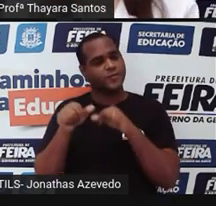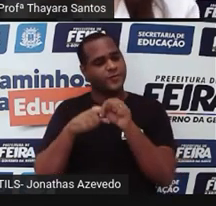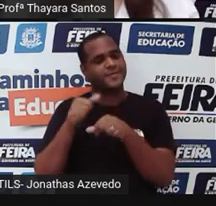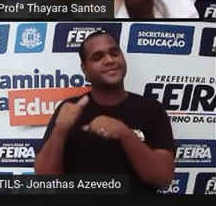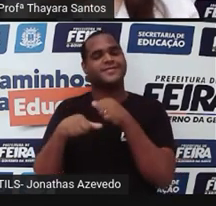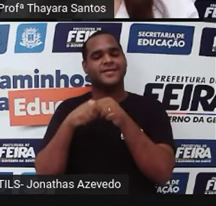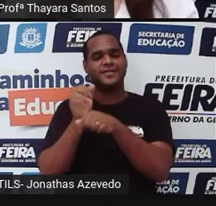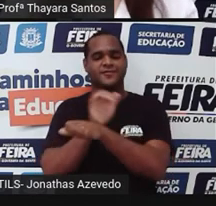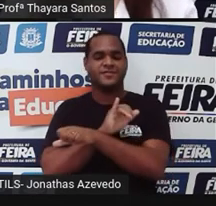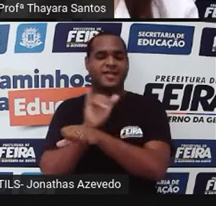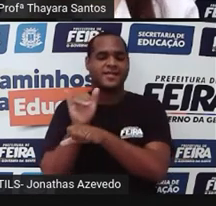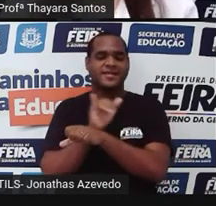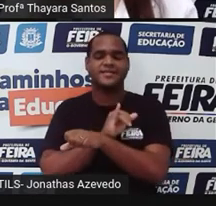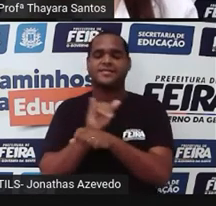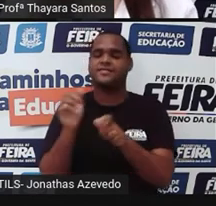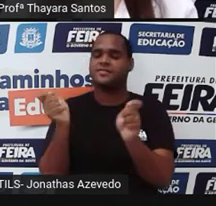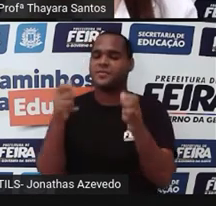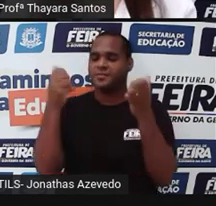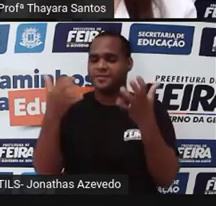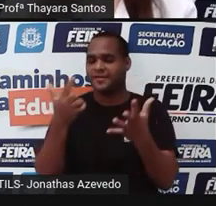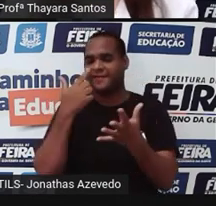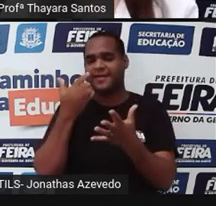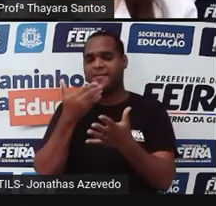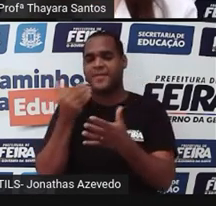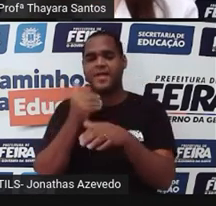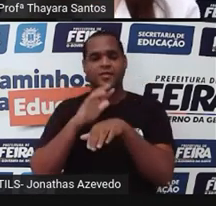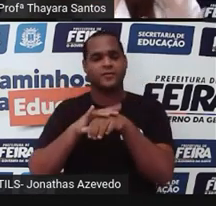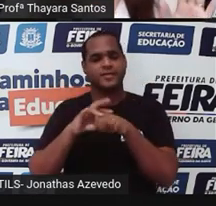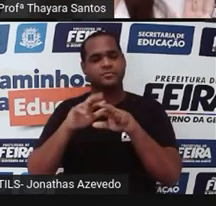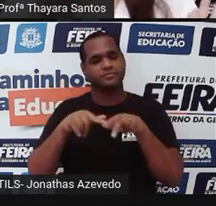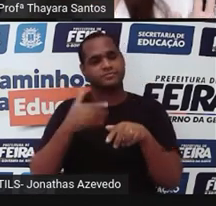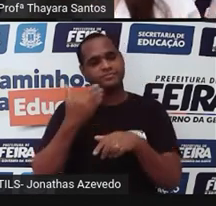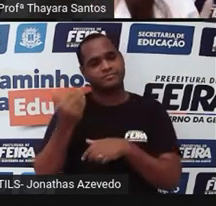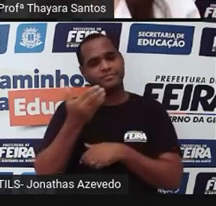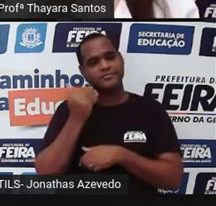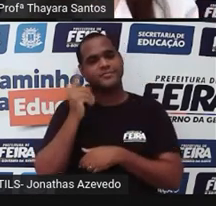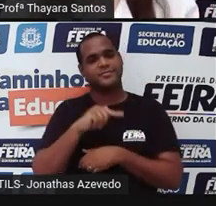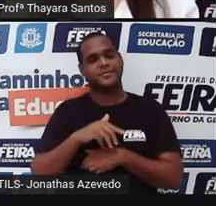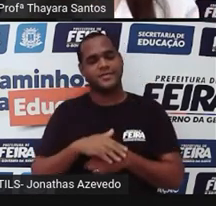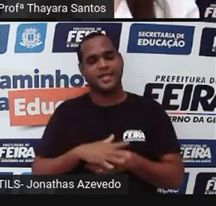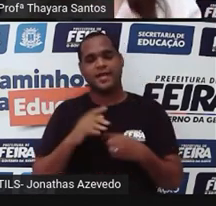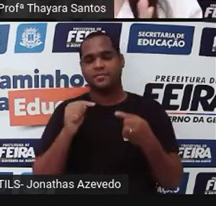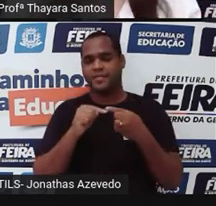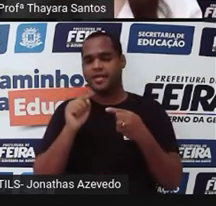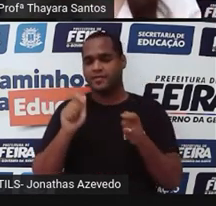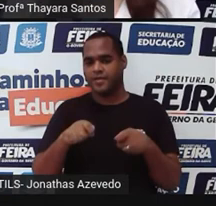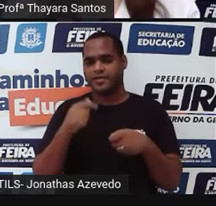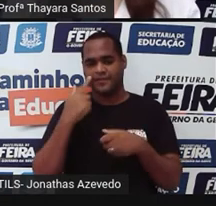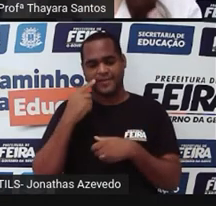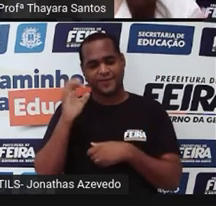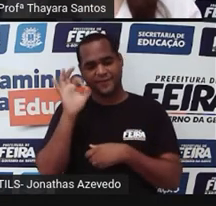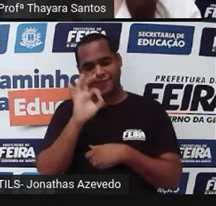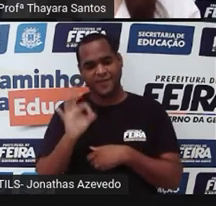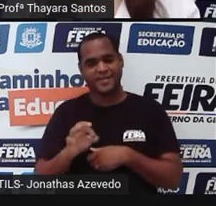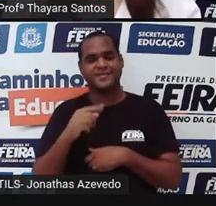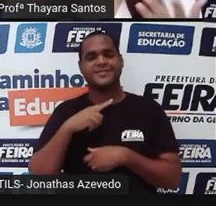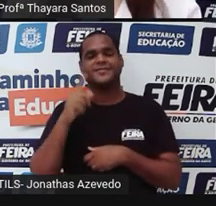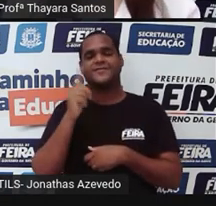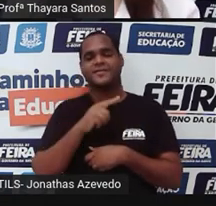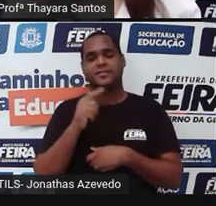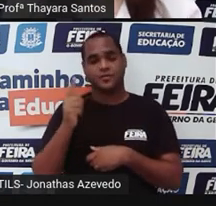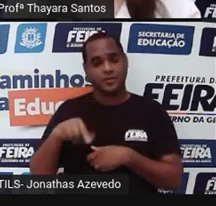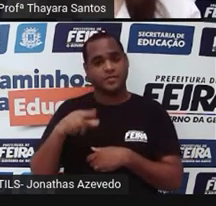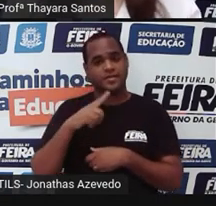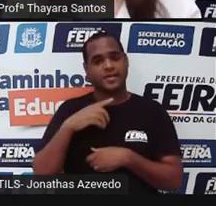gente tiver no combate a essa doença, no tratamento dessa doença, melhor. Então, isso daí já é uma coisa para a gente ficar bastante feliz. E mais uma vez,